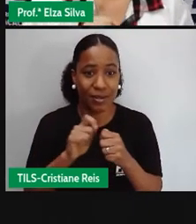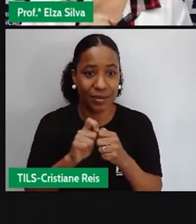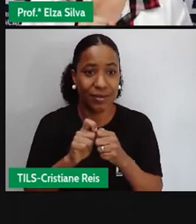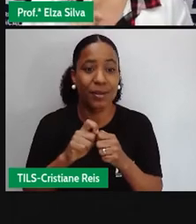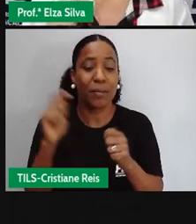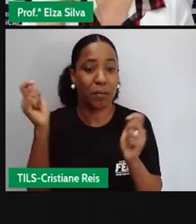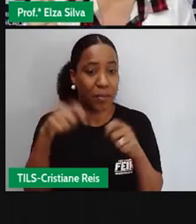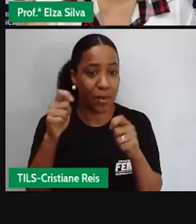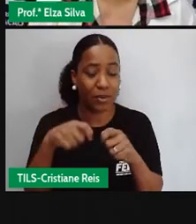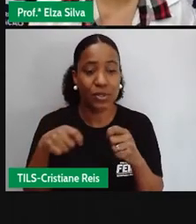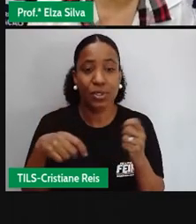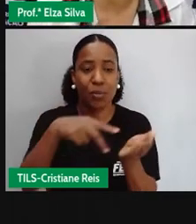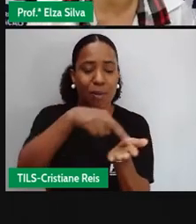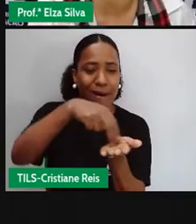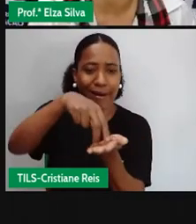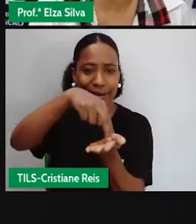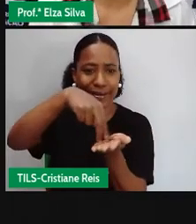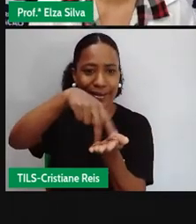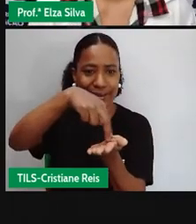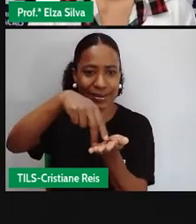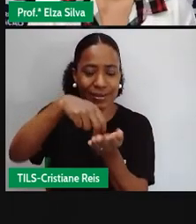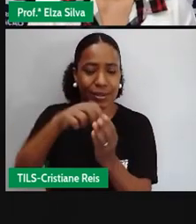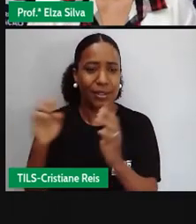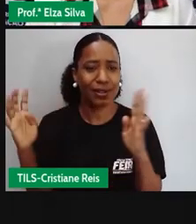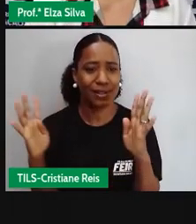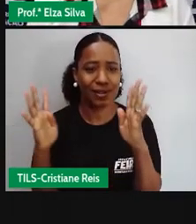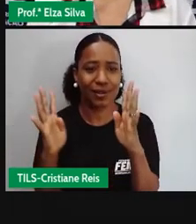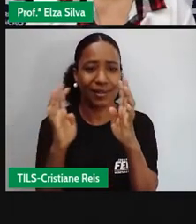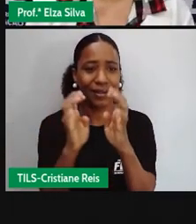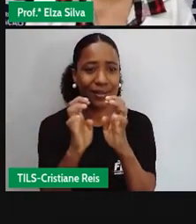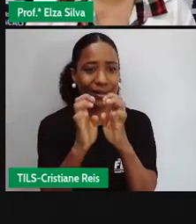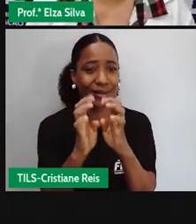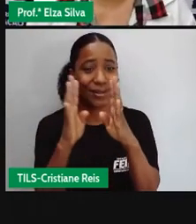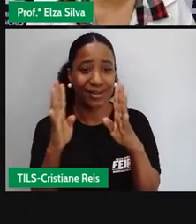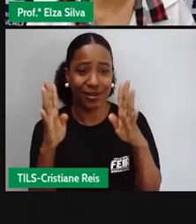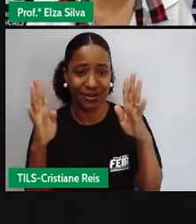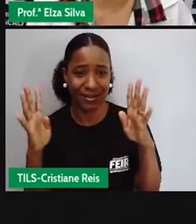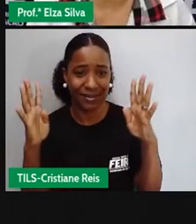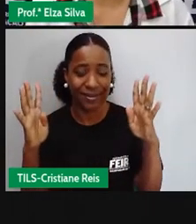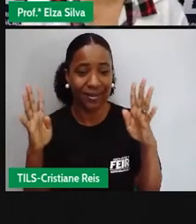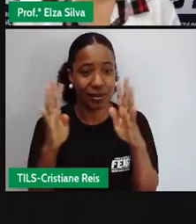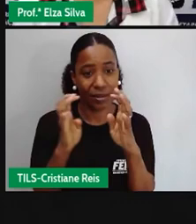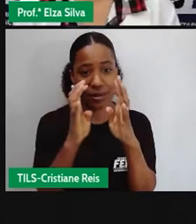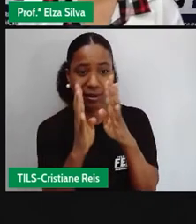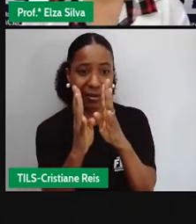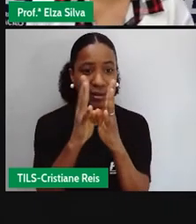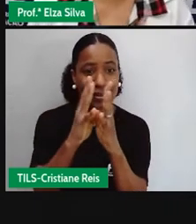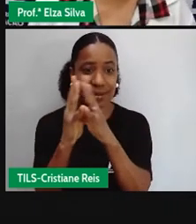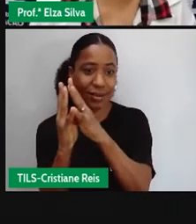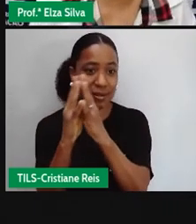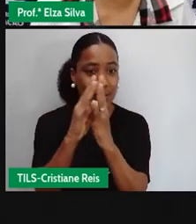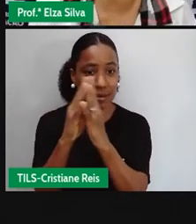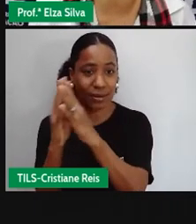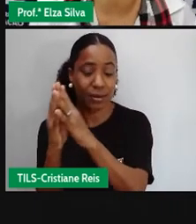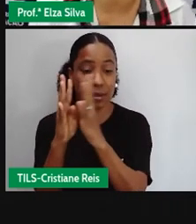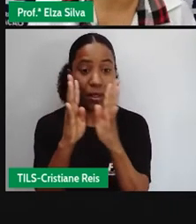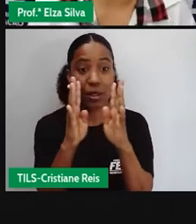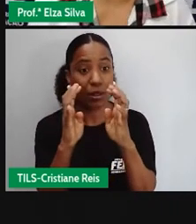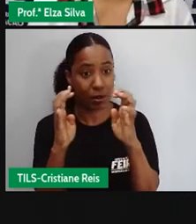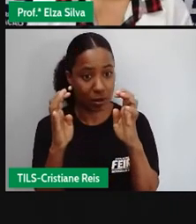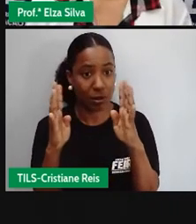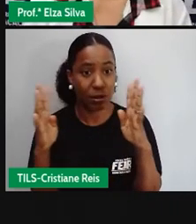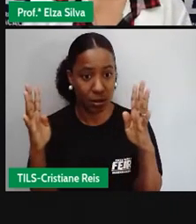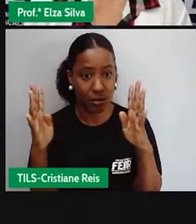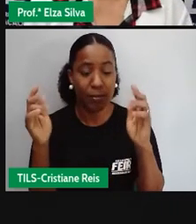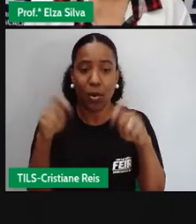dança junina, né? Chamada de quadrilha. A gente pode improvisar com a nossa família. Inclusive, até usando os mecanismos